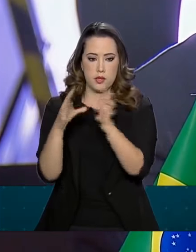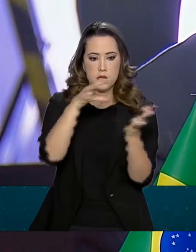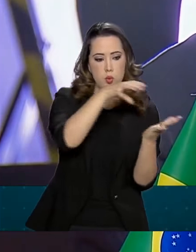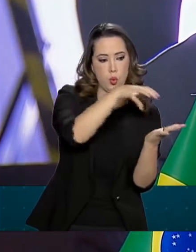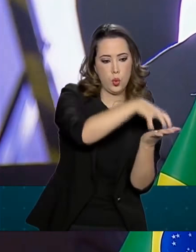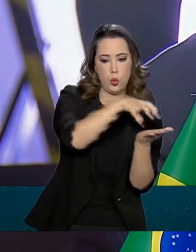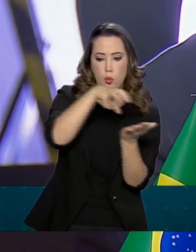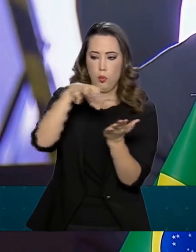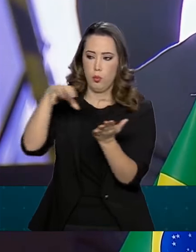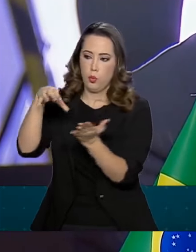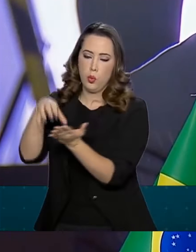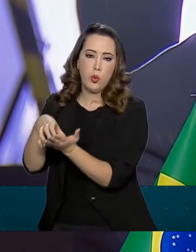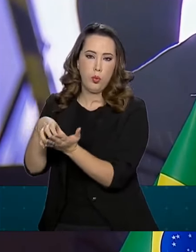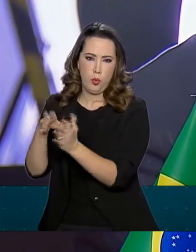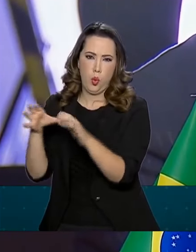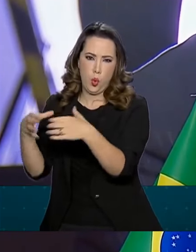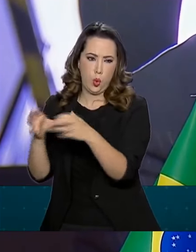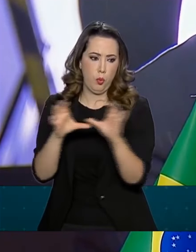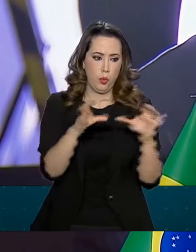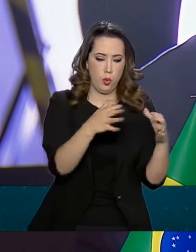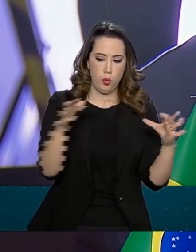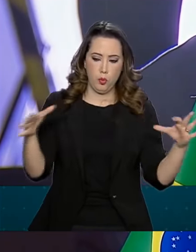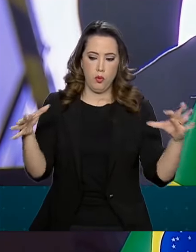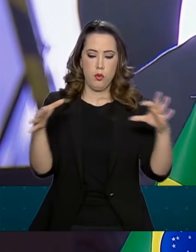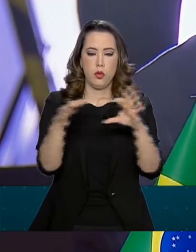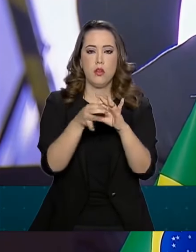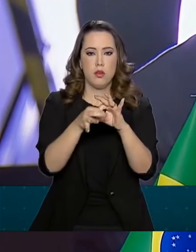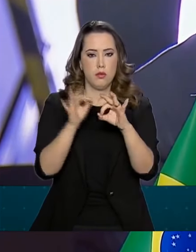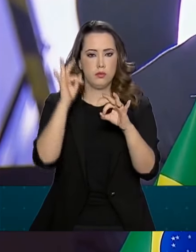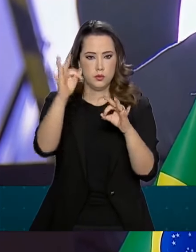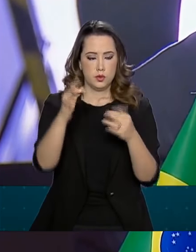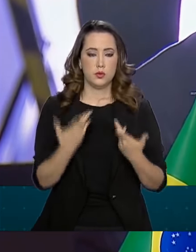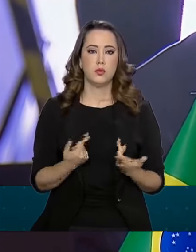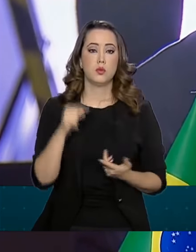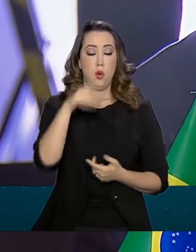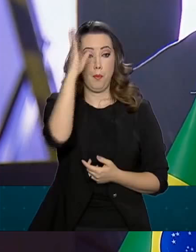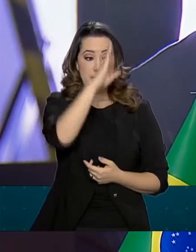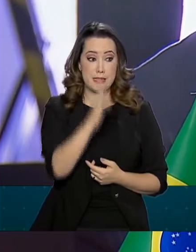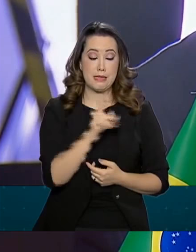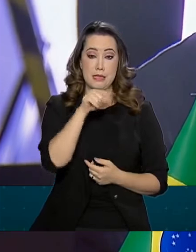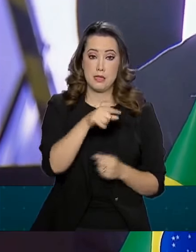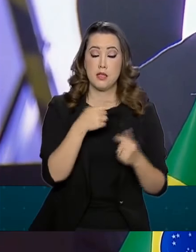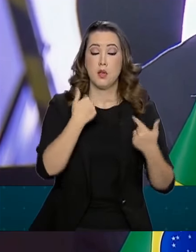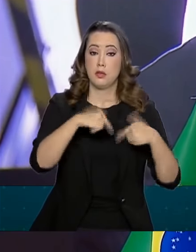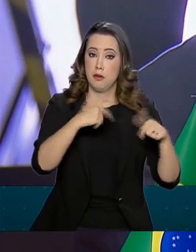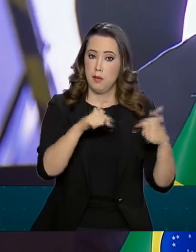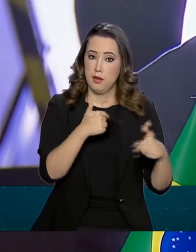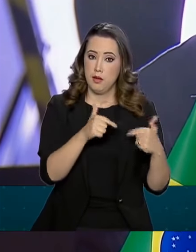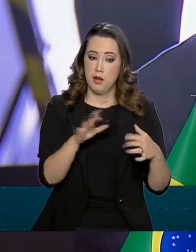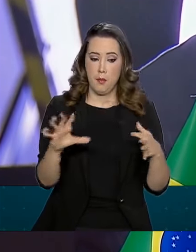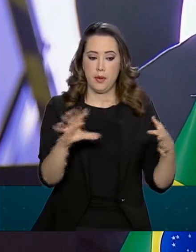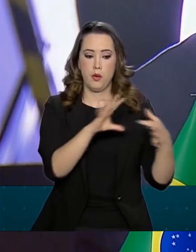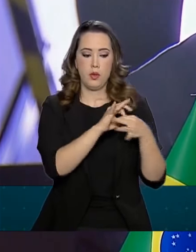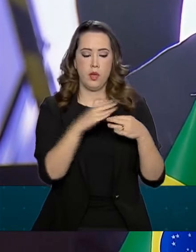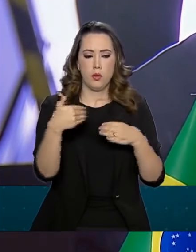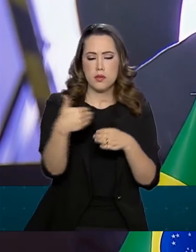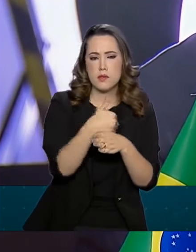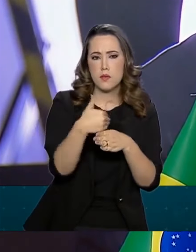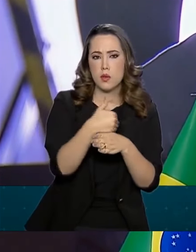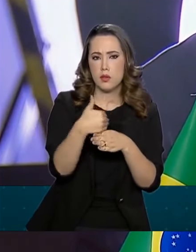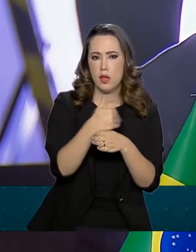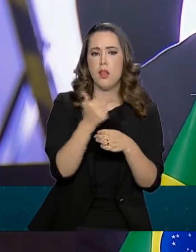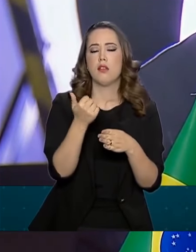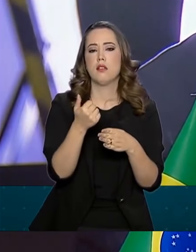No interior do Mercosul, o Brasil se dedicará a fazer a União Aduaneira uma realidade completa e